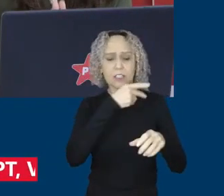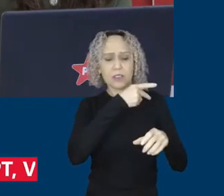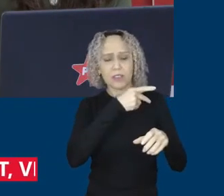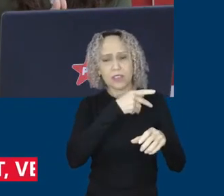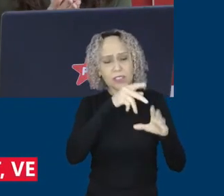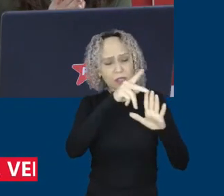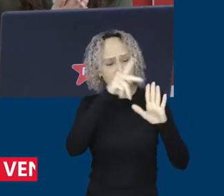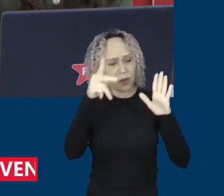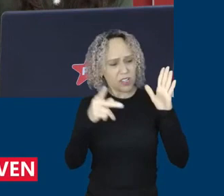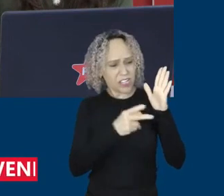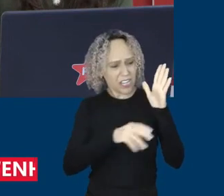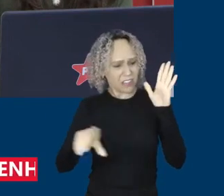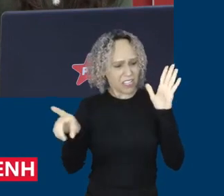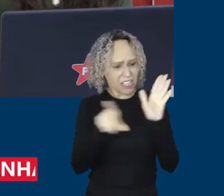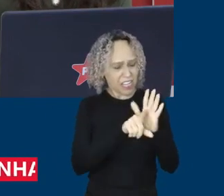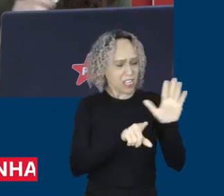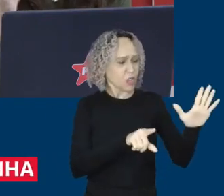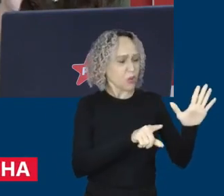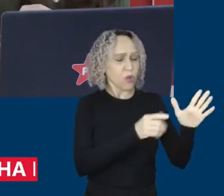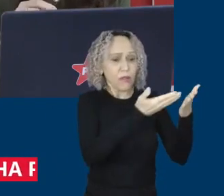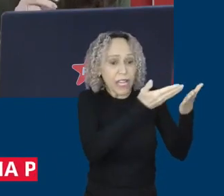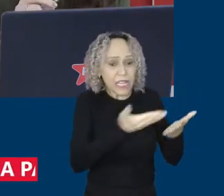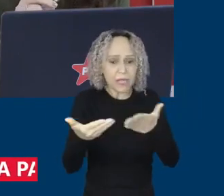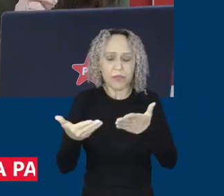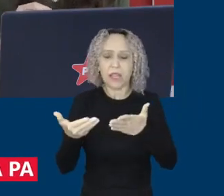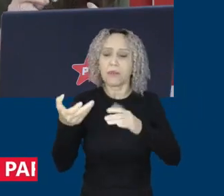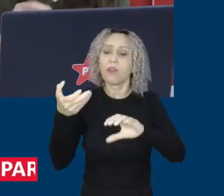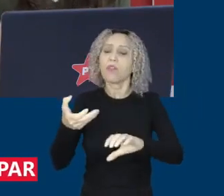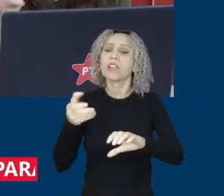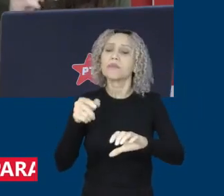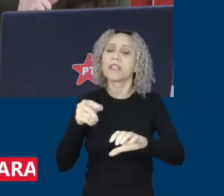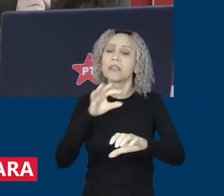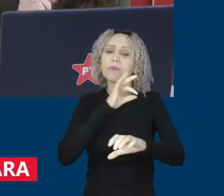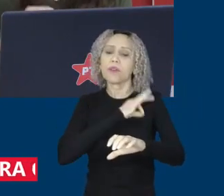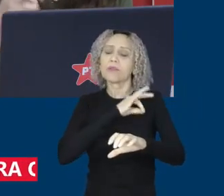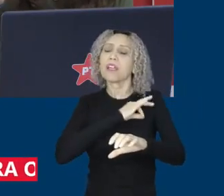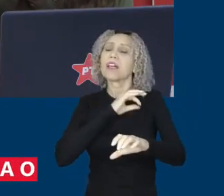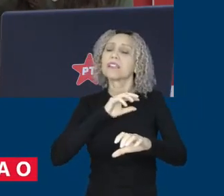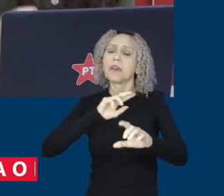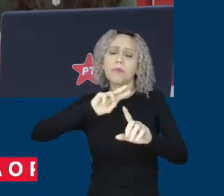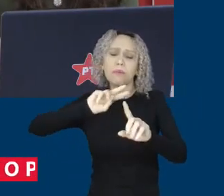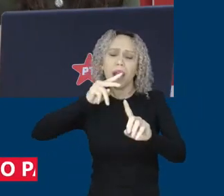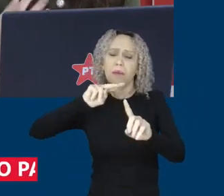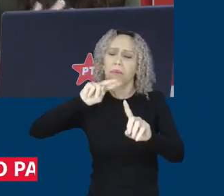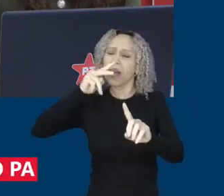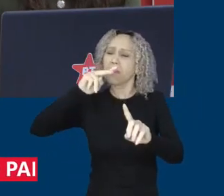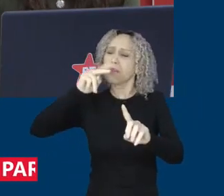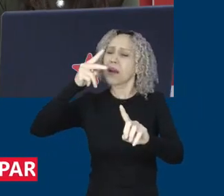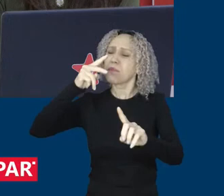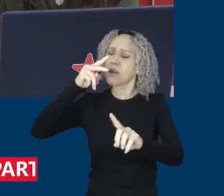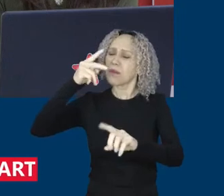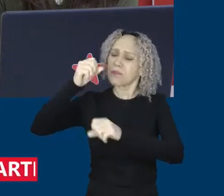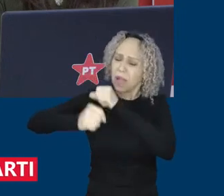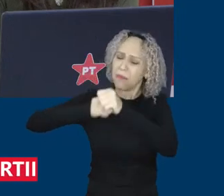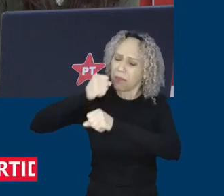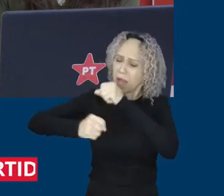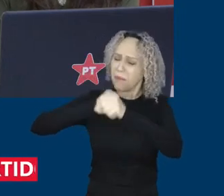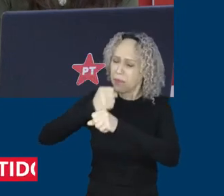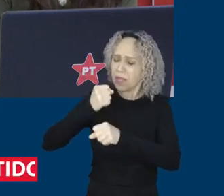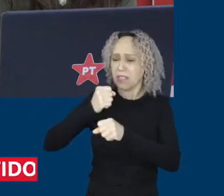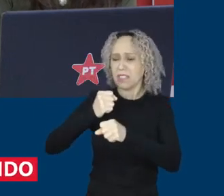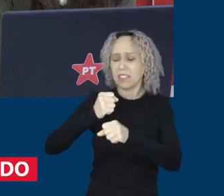encaminhar o projeto ao Congresso para que o salário mínimo volte a ser reajustado todos os anos acima da inflação.